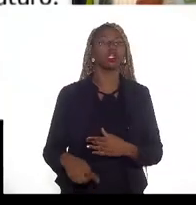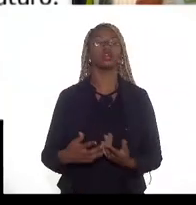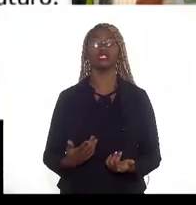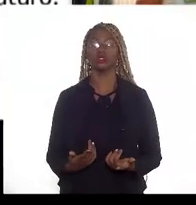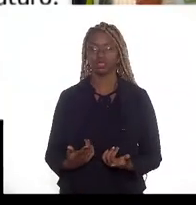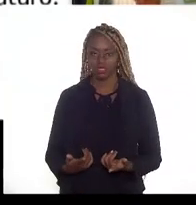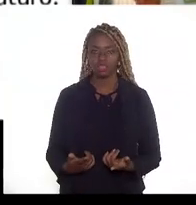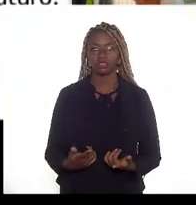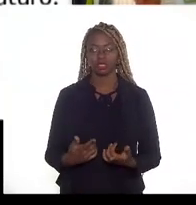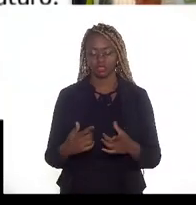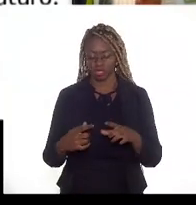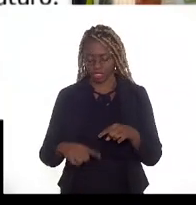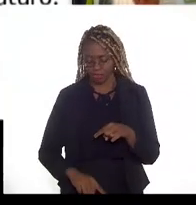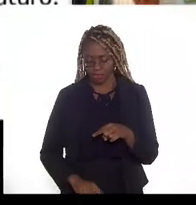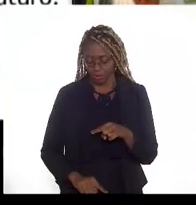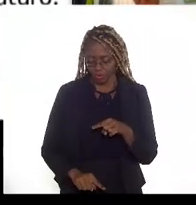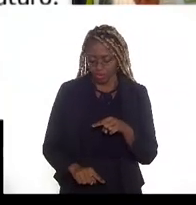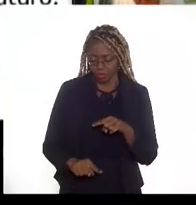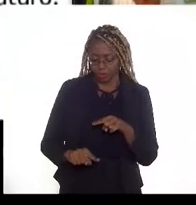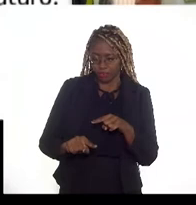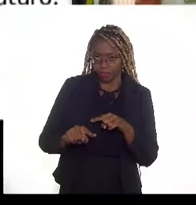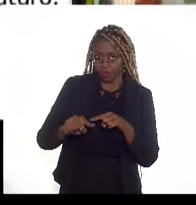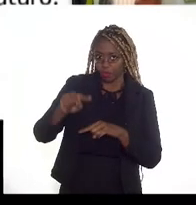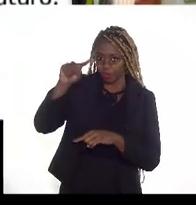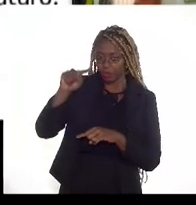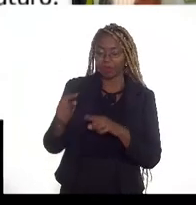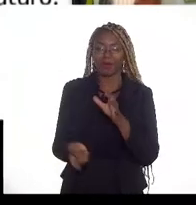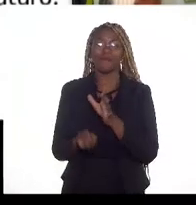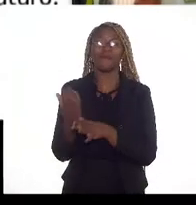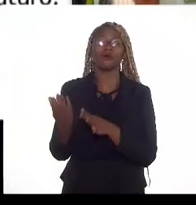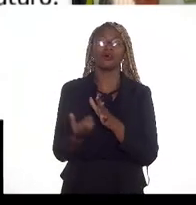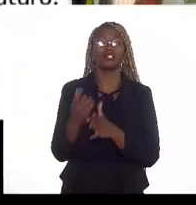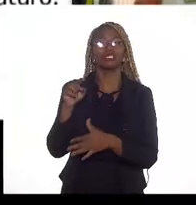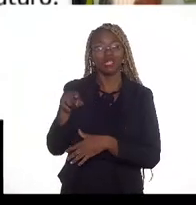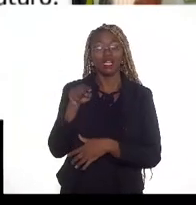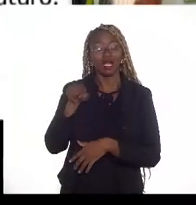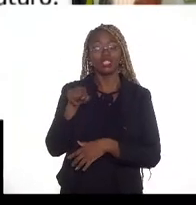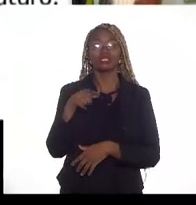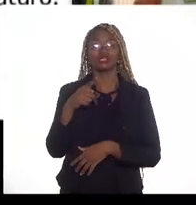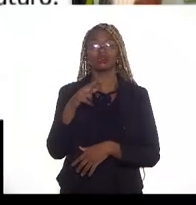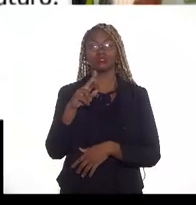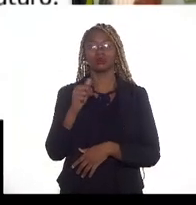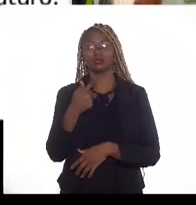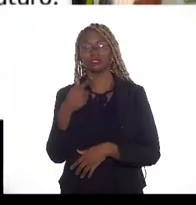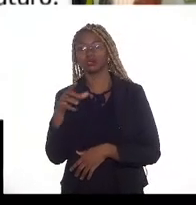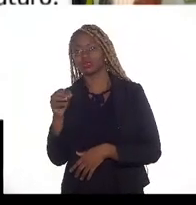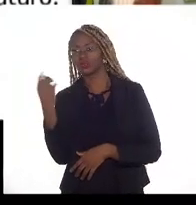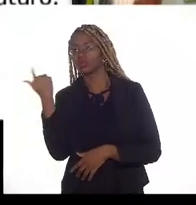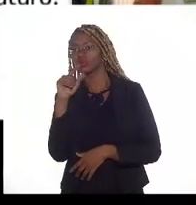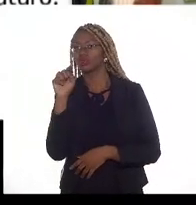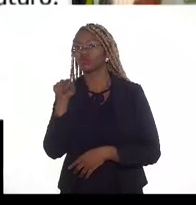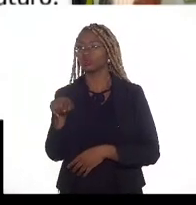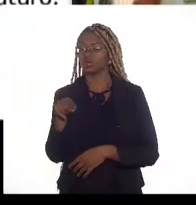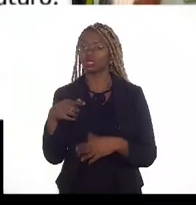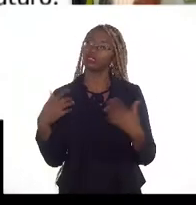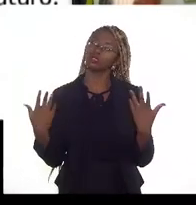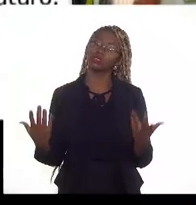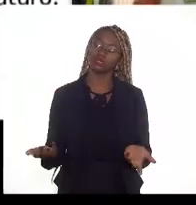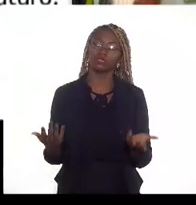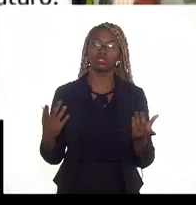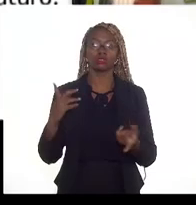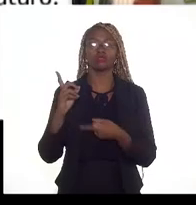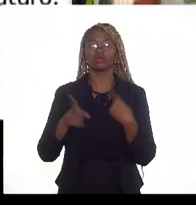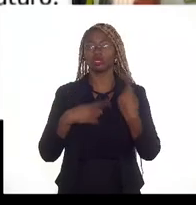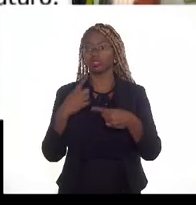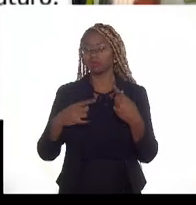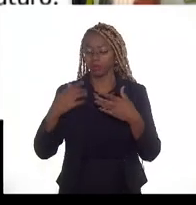até a superfície para ser produzido, é essa pressão que faz esse trabalho. E ocorre que à medida que o